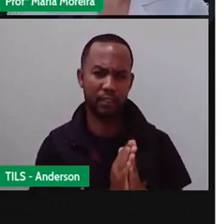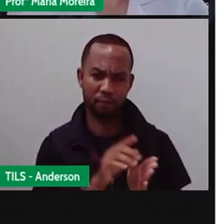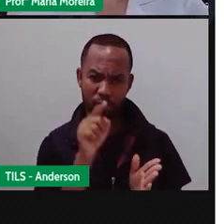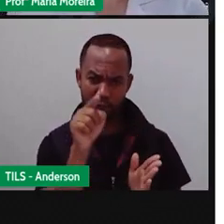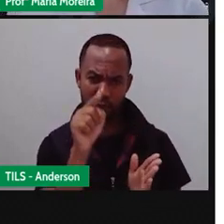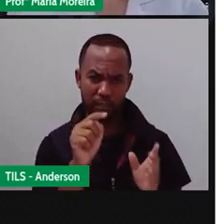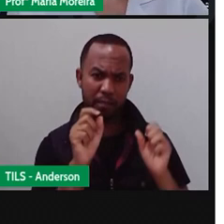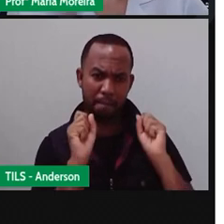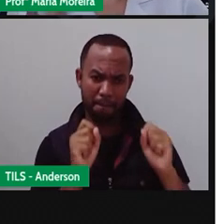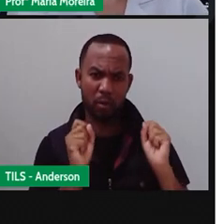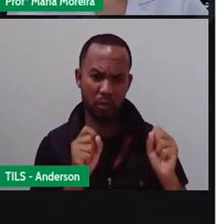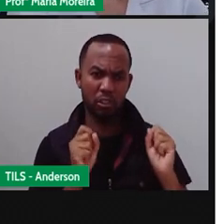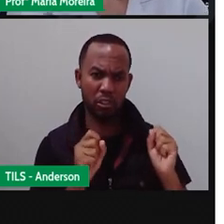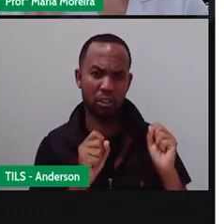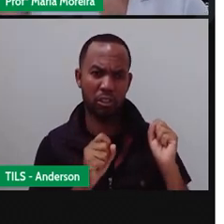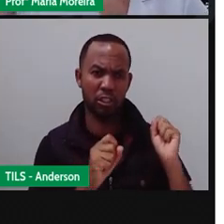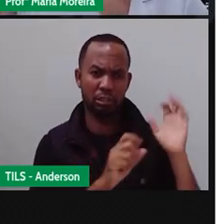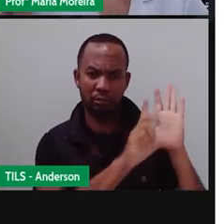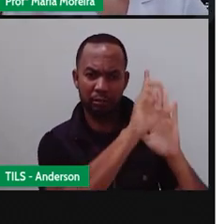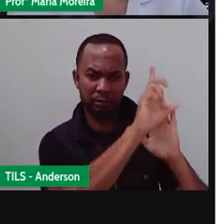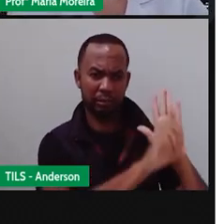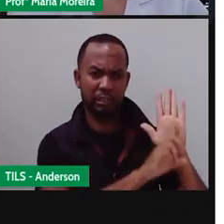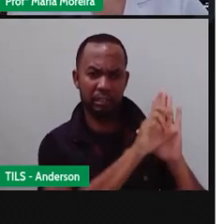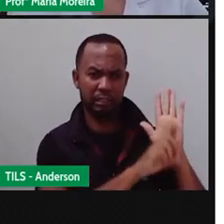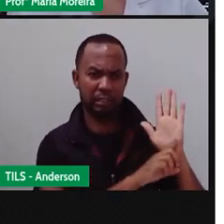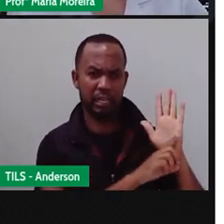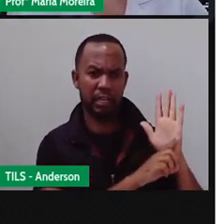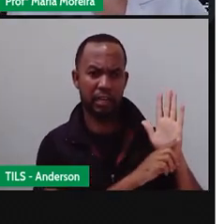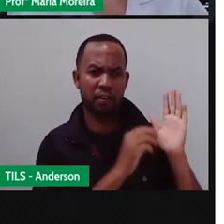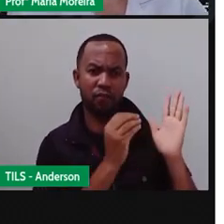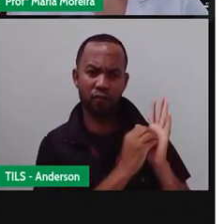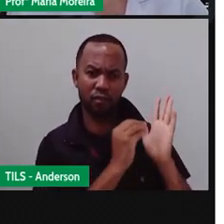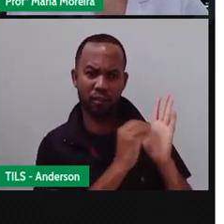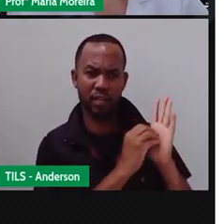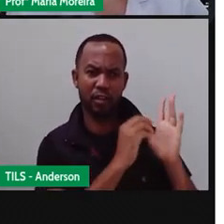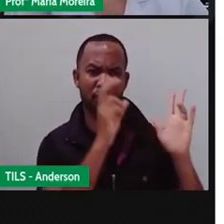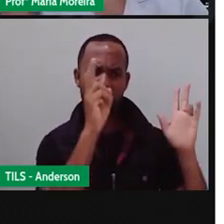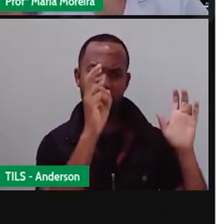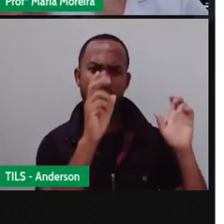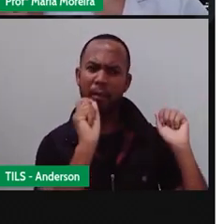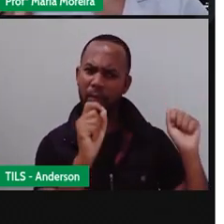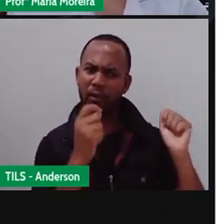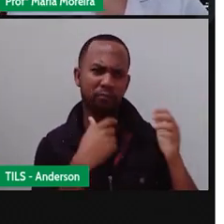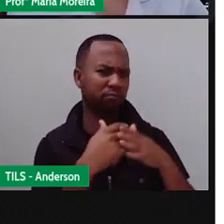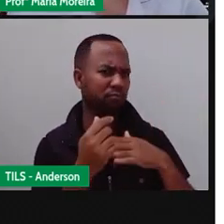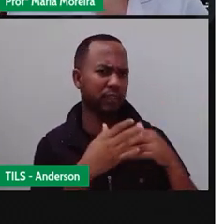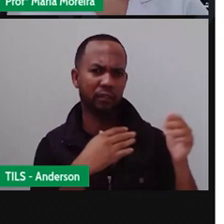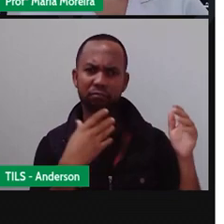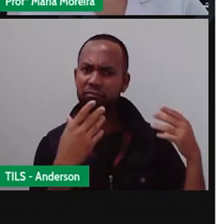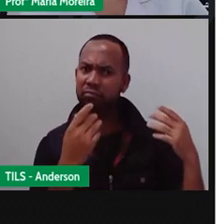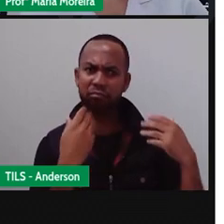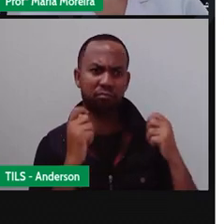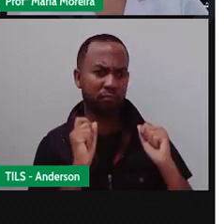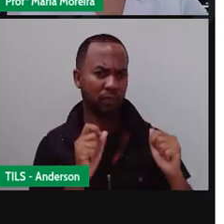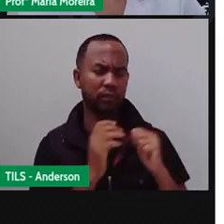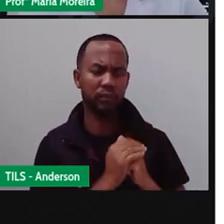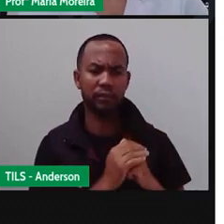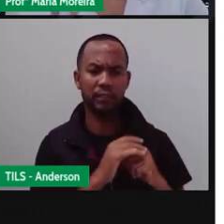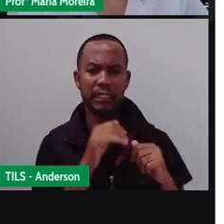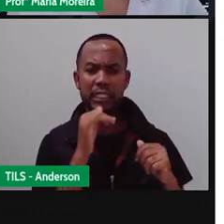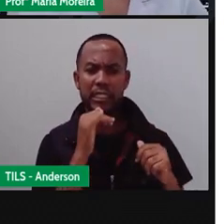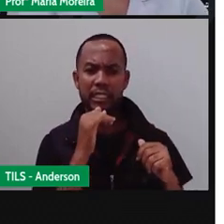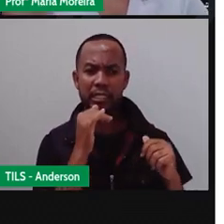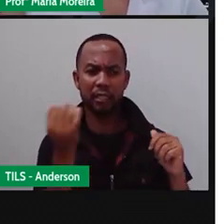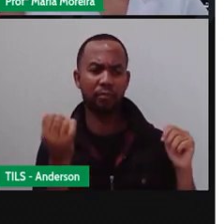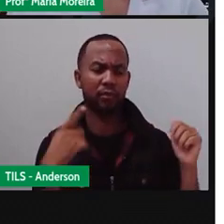lista aí sem o título? Pode. E aí você vai ler os itens que estão ali e vai tentar deduzir do que se trata. Então, por exemplo, você tem